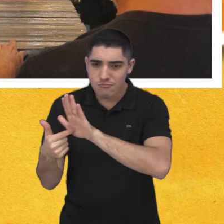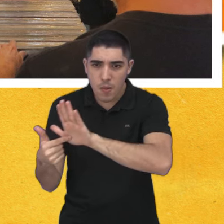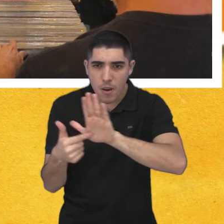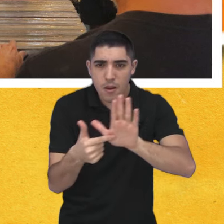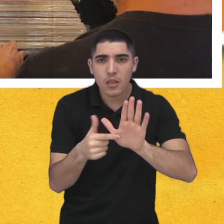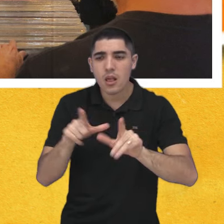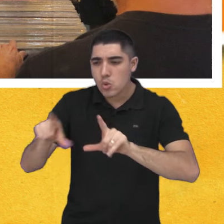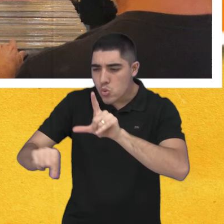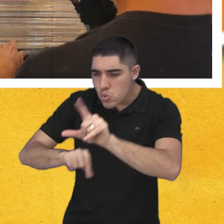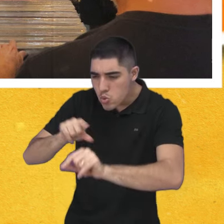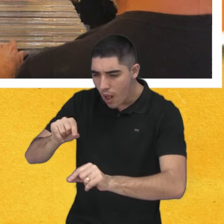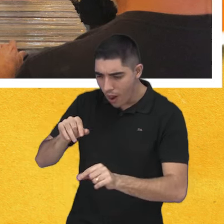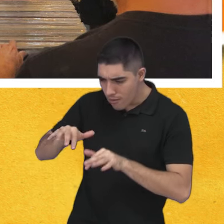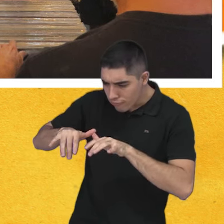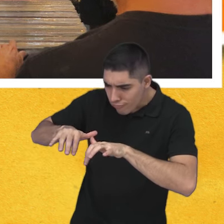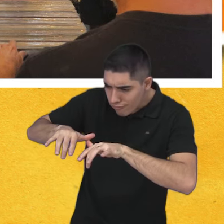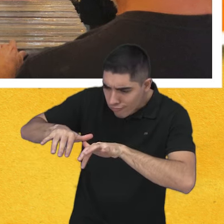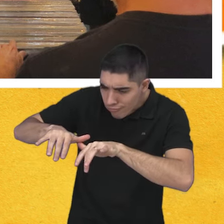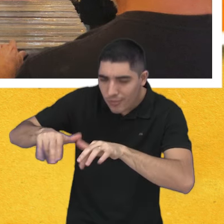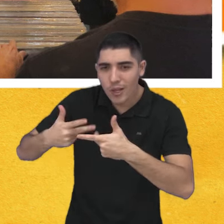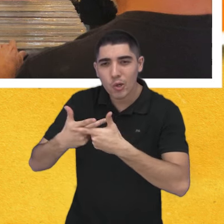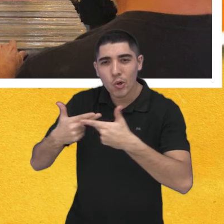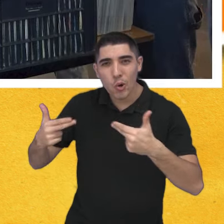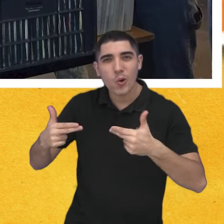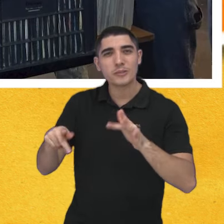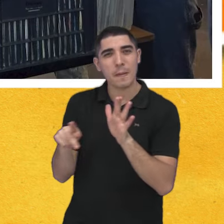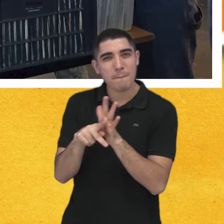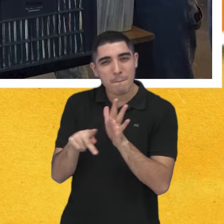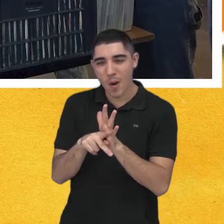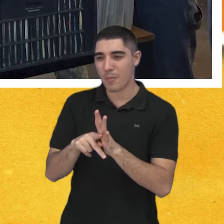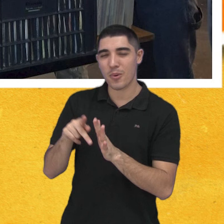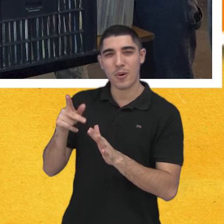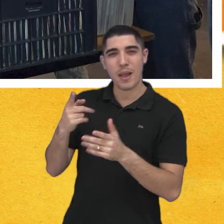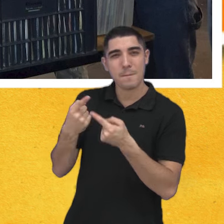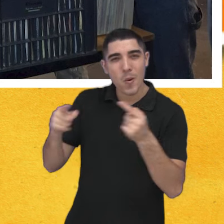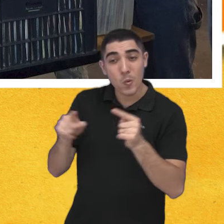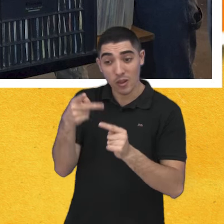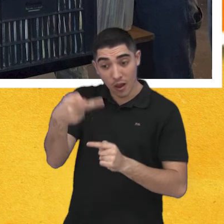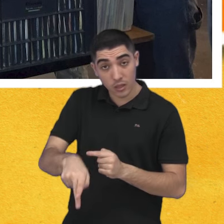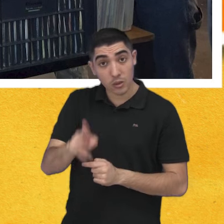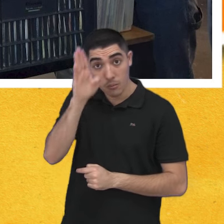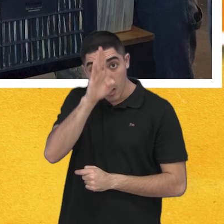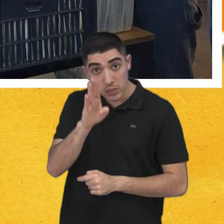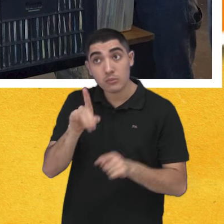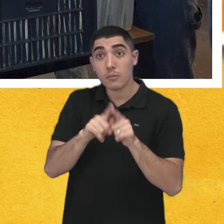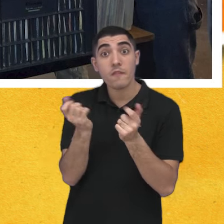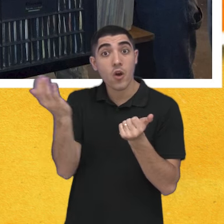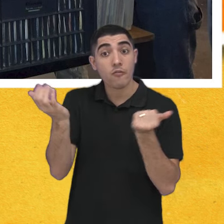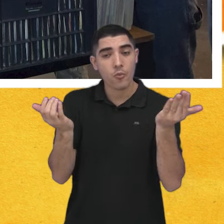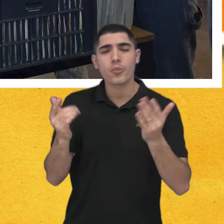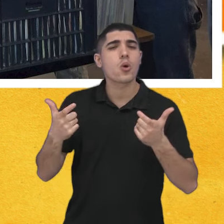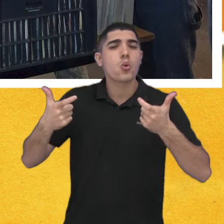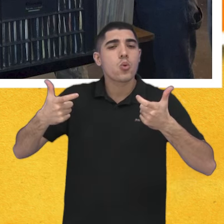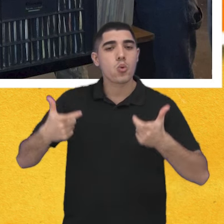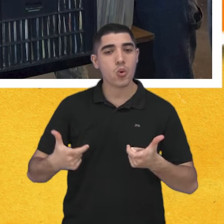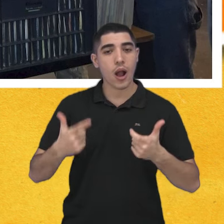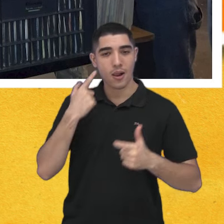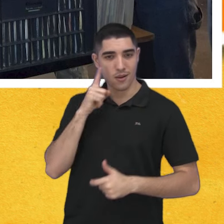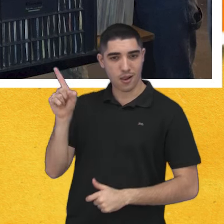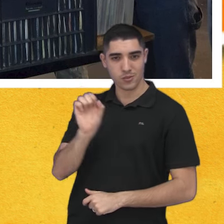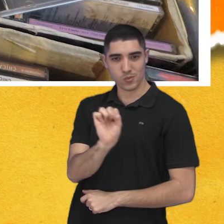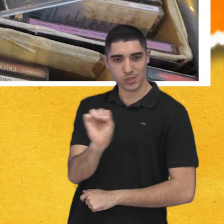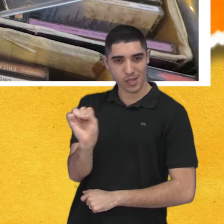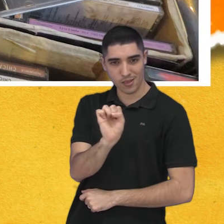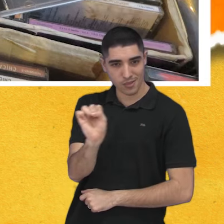os expositores garimpam vinis em grandes encontros do setor, nas capitais e até fora do Brasil. O evento será